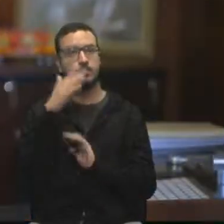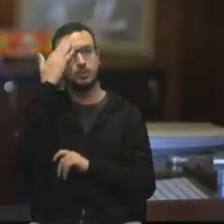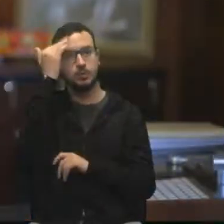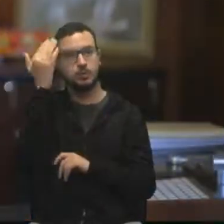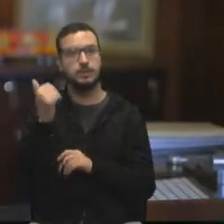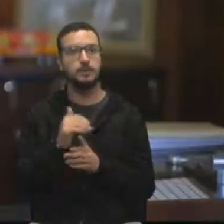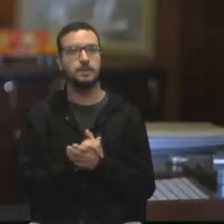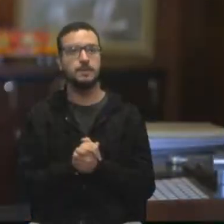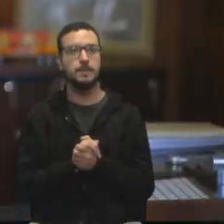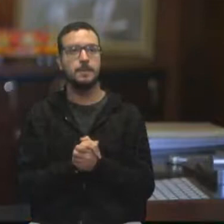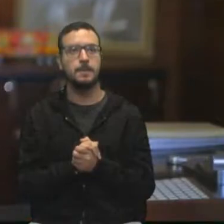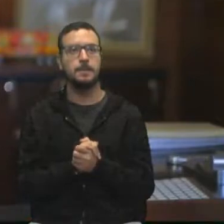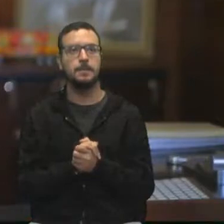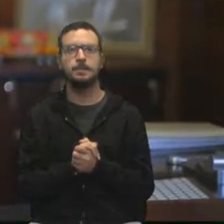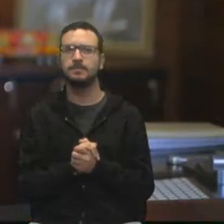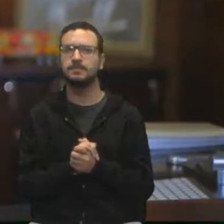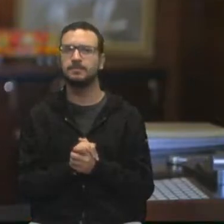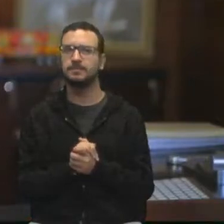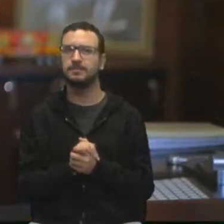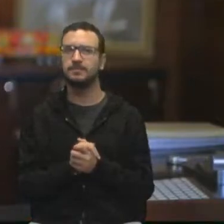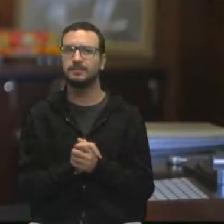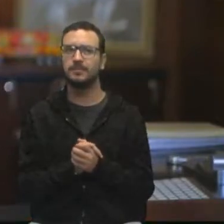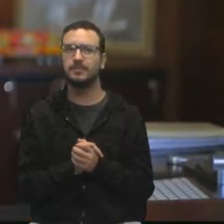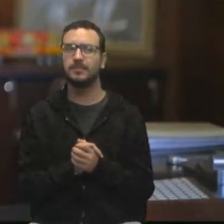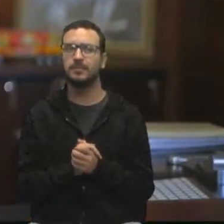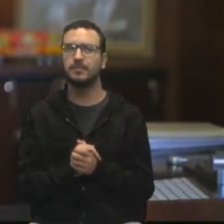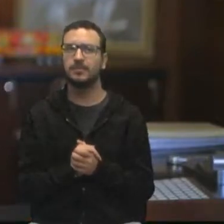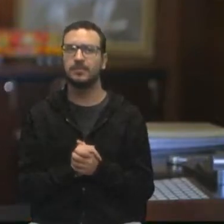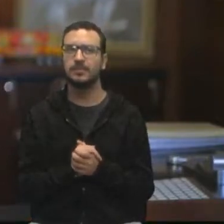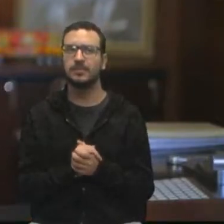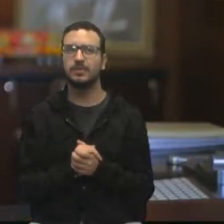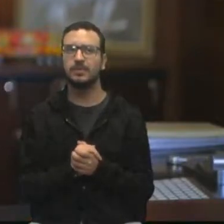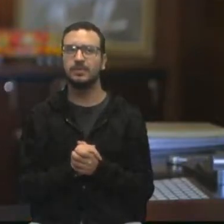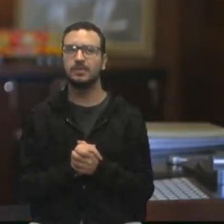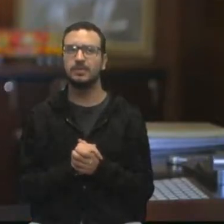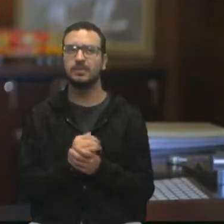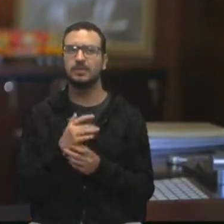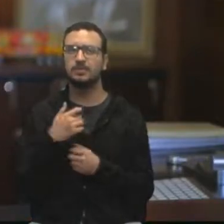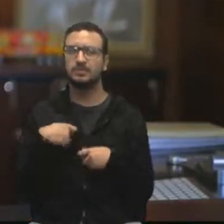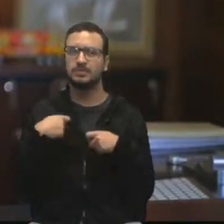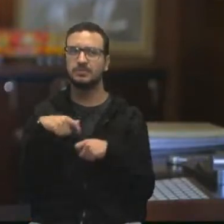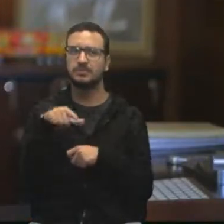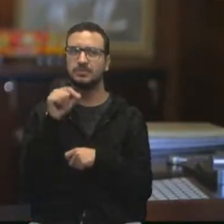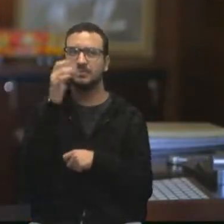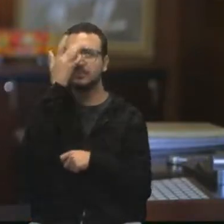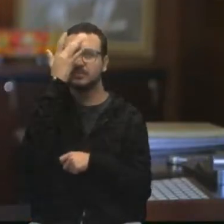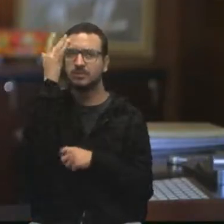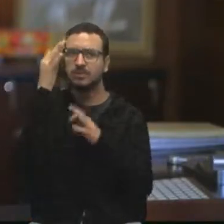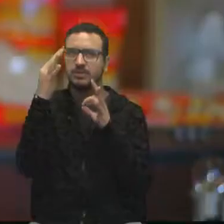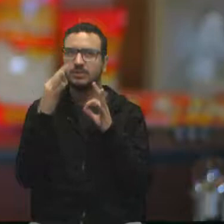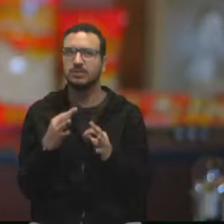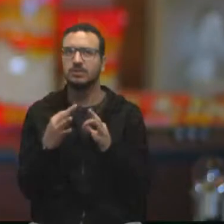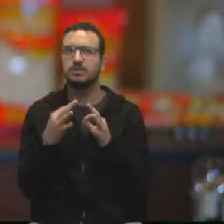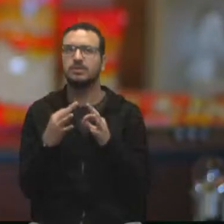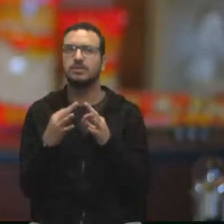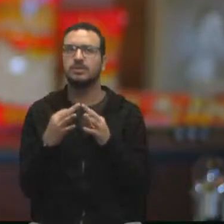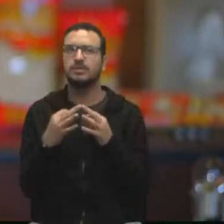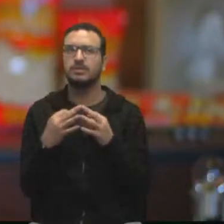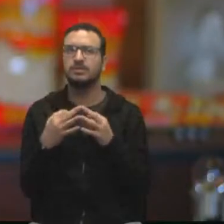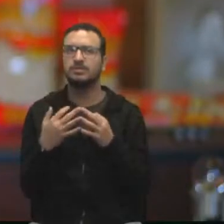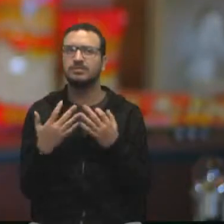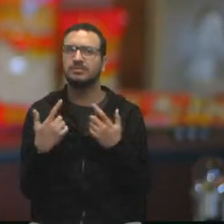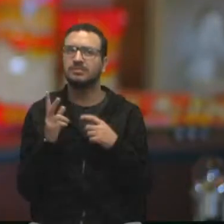coisa é escolher as pessoas certas para esse projeto, as pessoas que têm identidade com ele. E o que eu